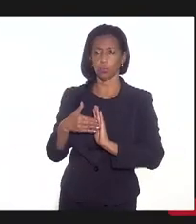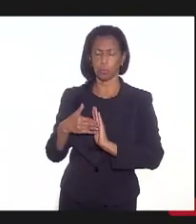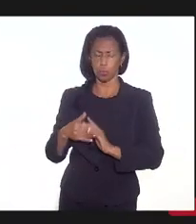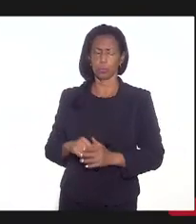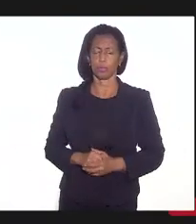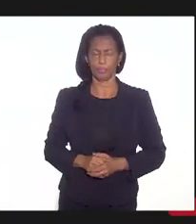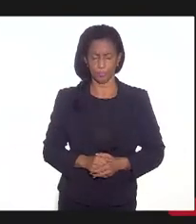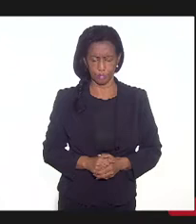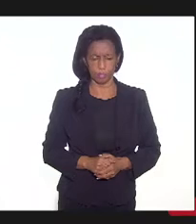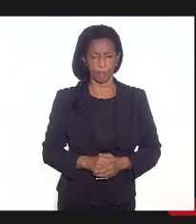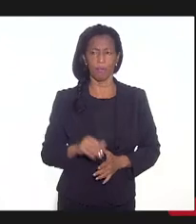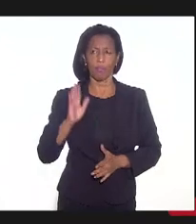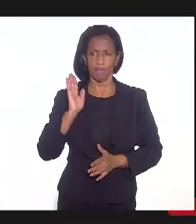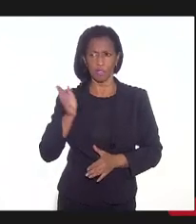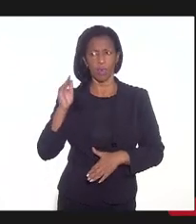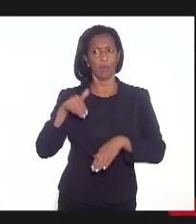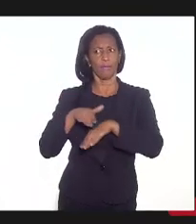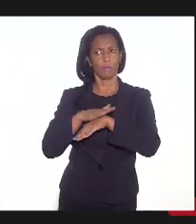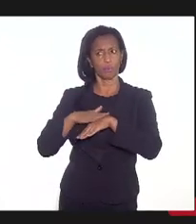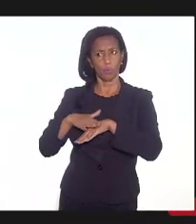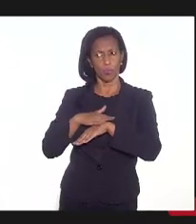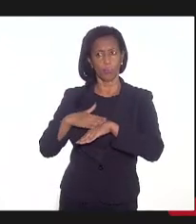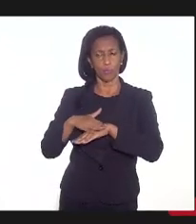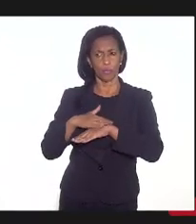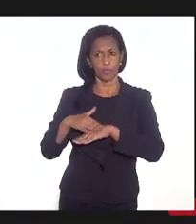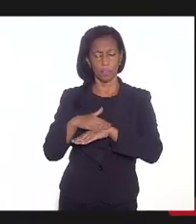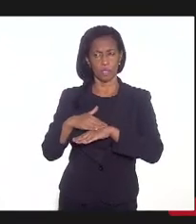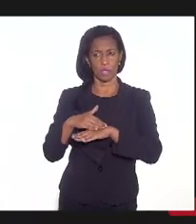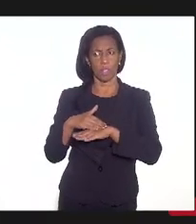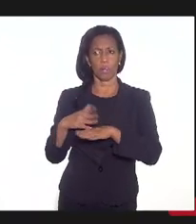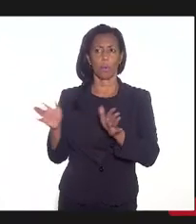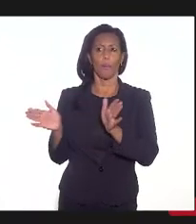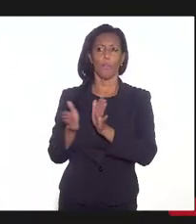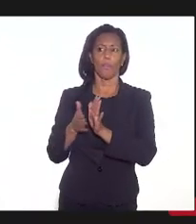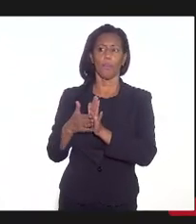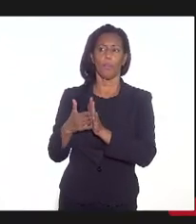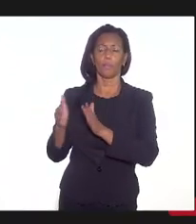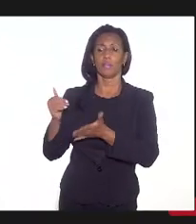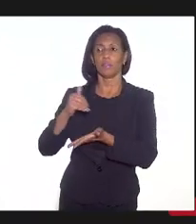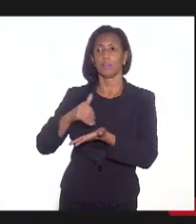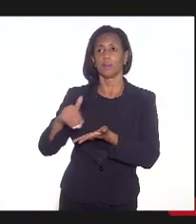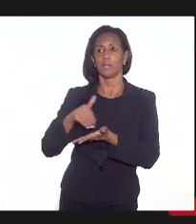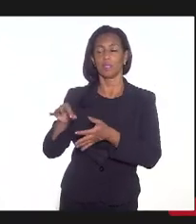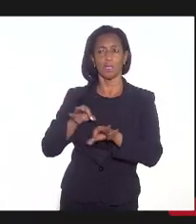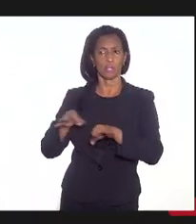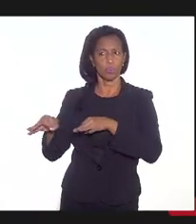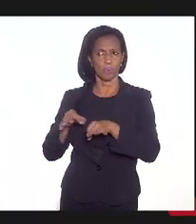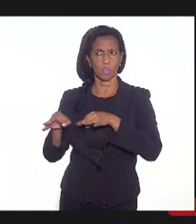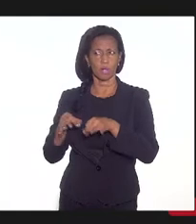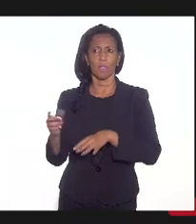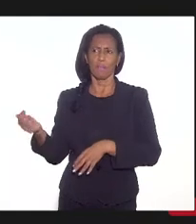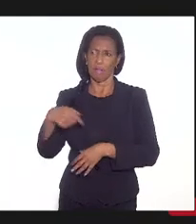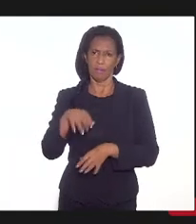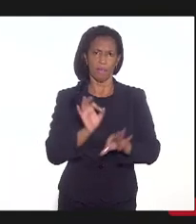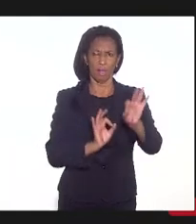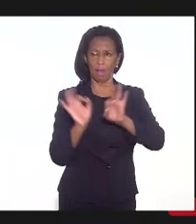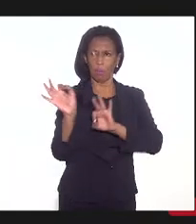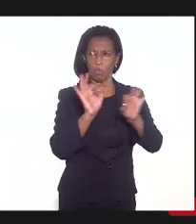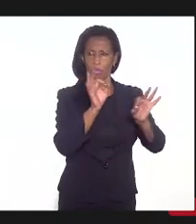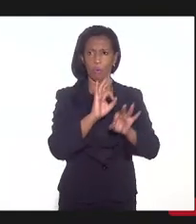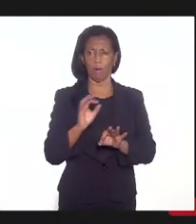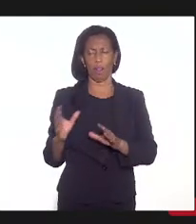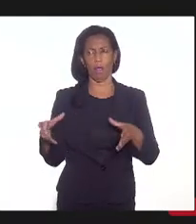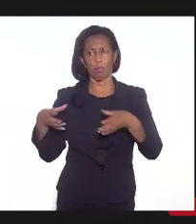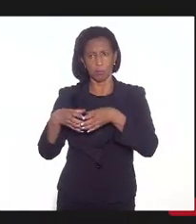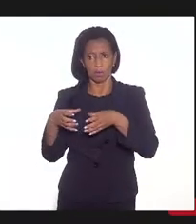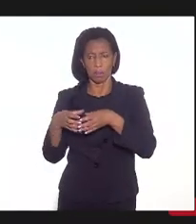A gente já vem conversando, a própria Secretaria de Planejamento também vai estar conosco aqui na elaboração, a gente tem uma equipe, mas nós